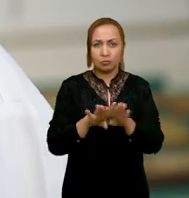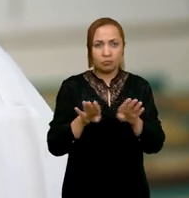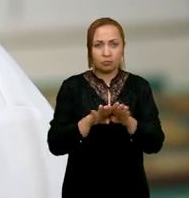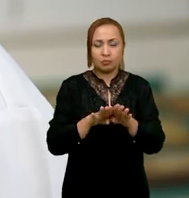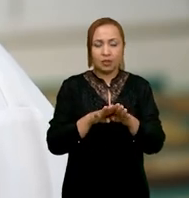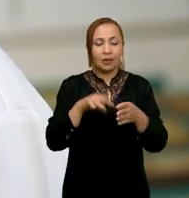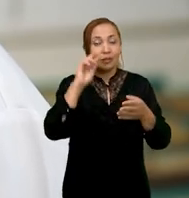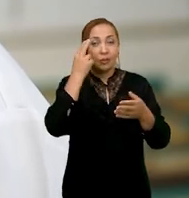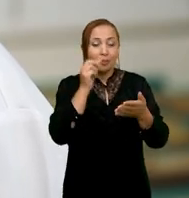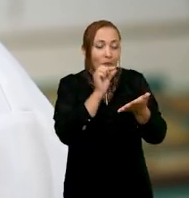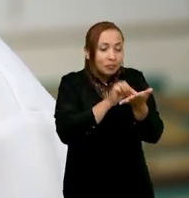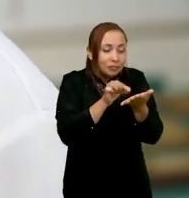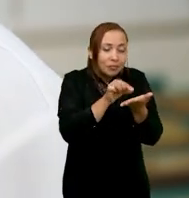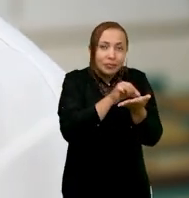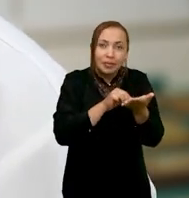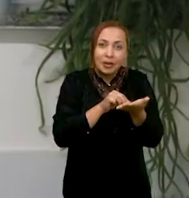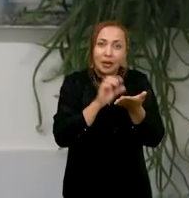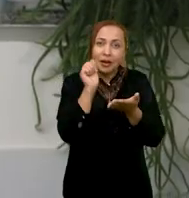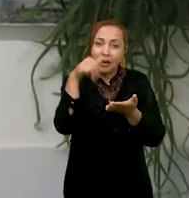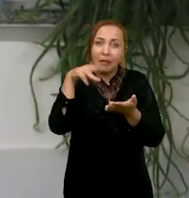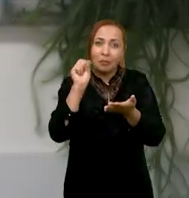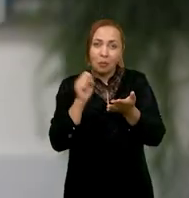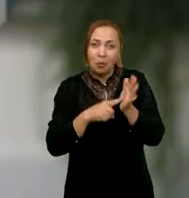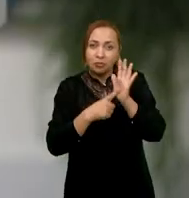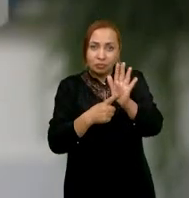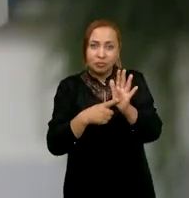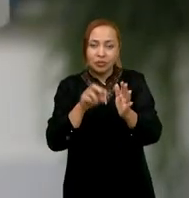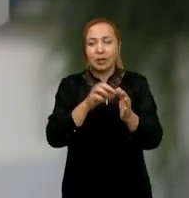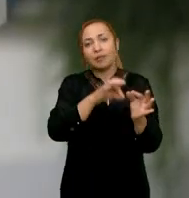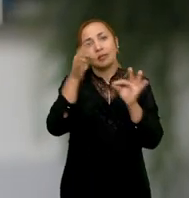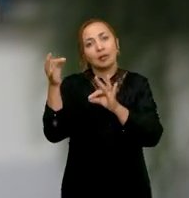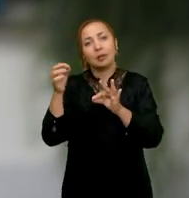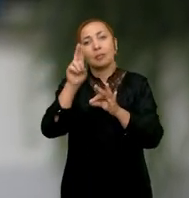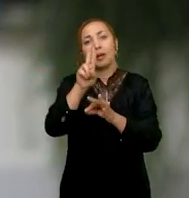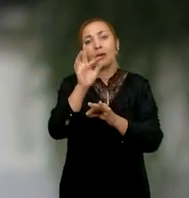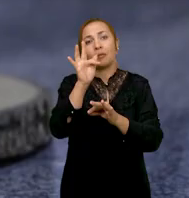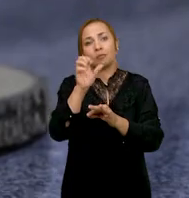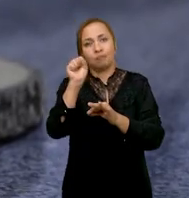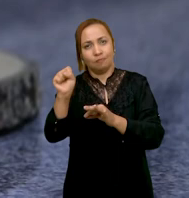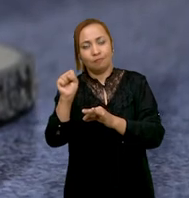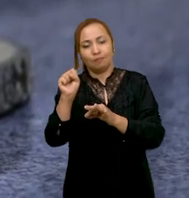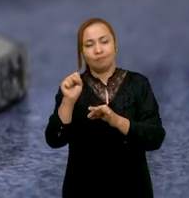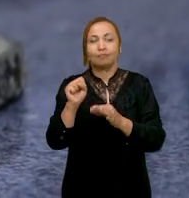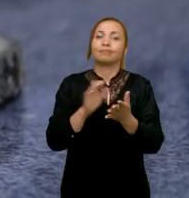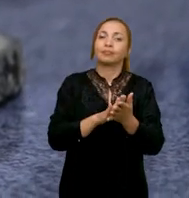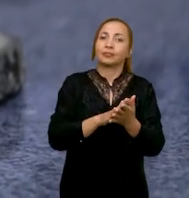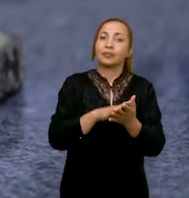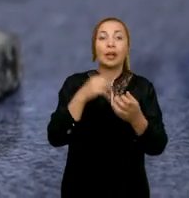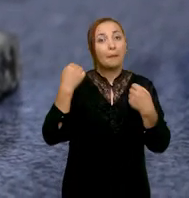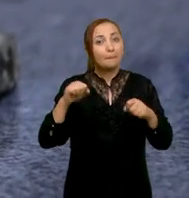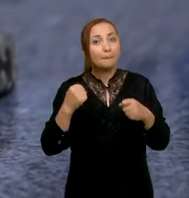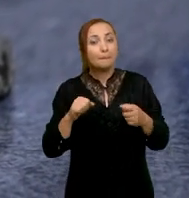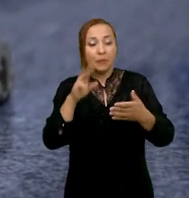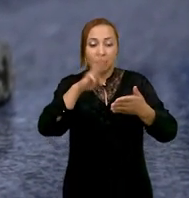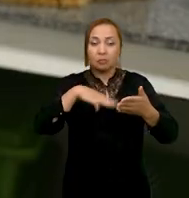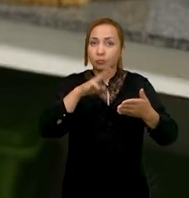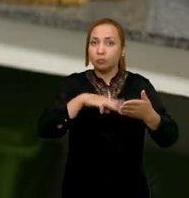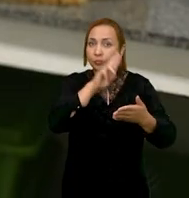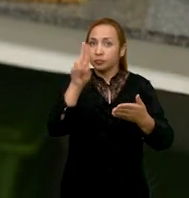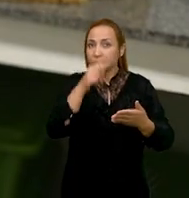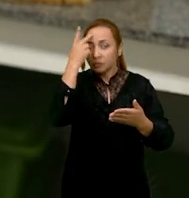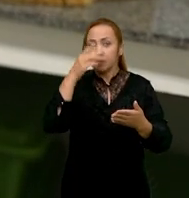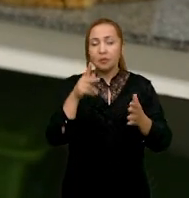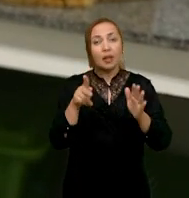amostras vão para o acervo da Estiloteca da UFIS. Esse material serve tanto para publicações